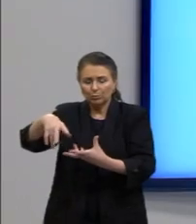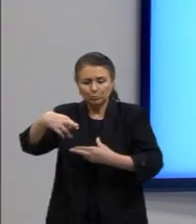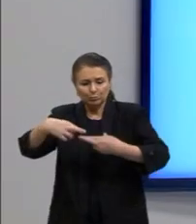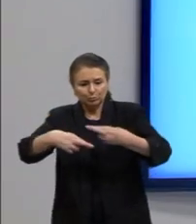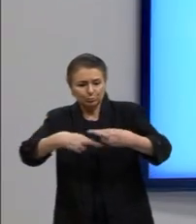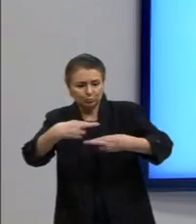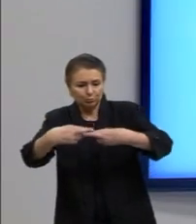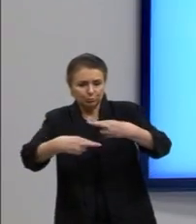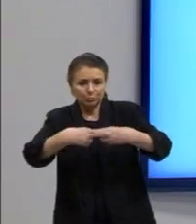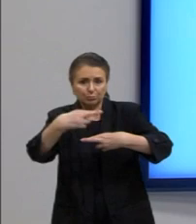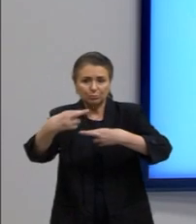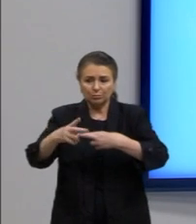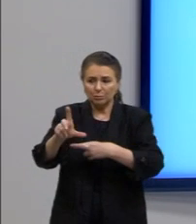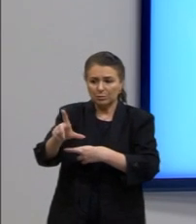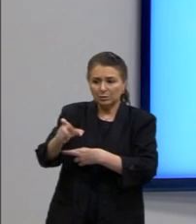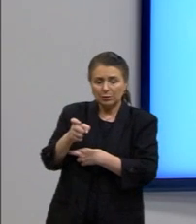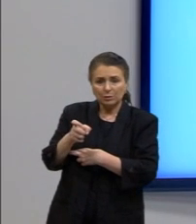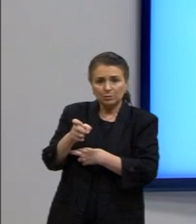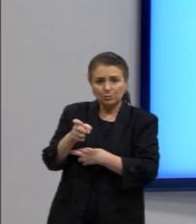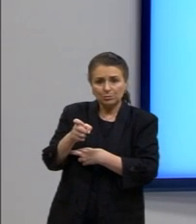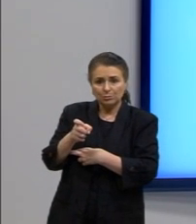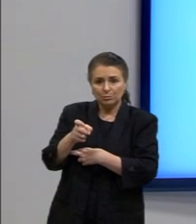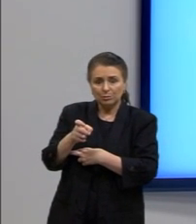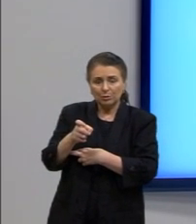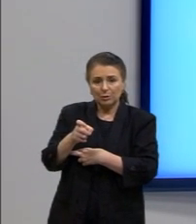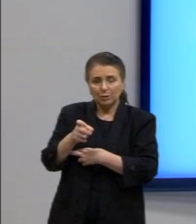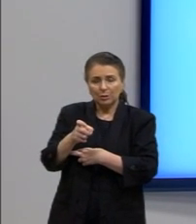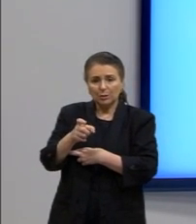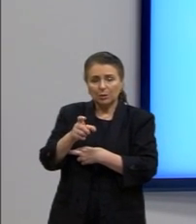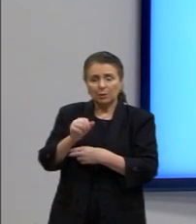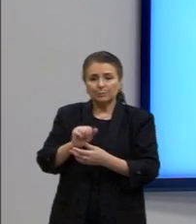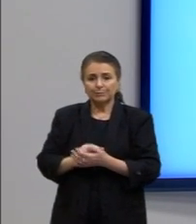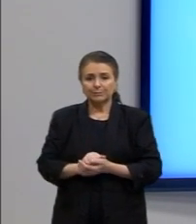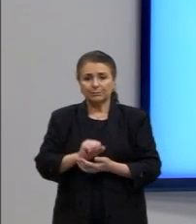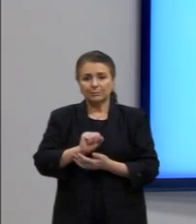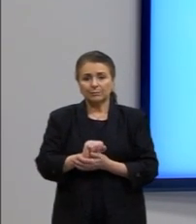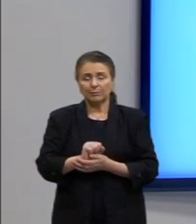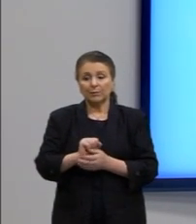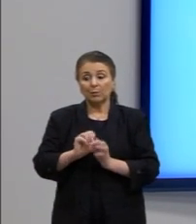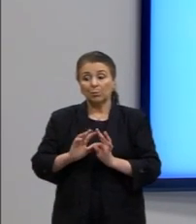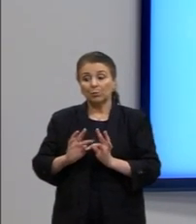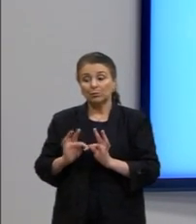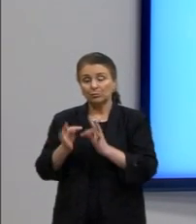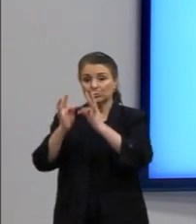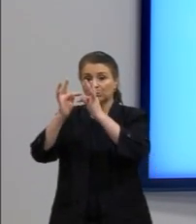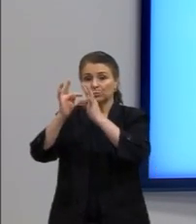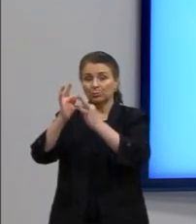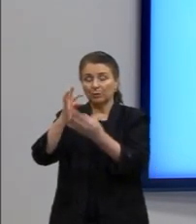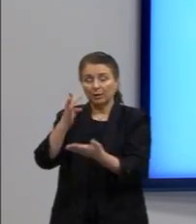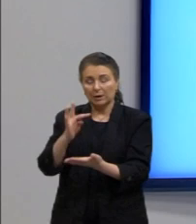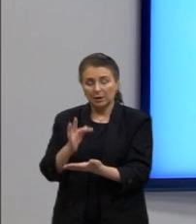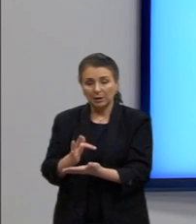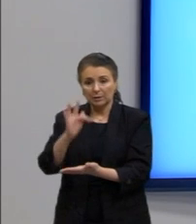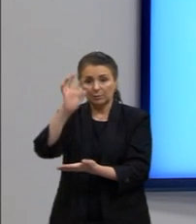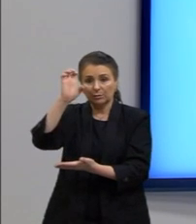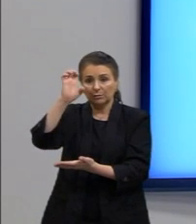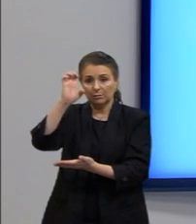reciclar esse lixo orgânico, não, desculpa, desse lixo eletrônico. E aí vamos ver as